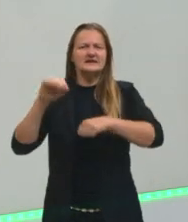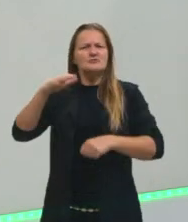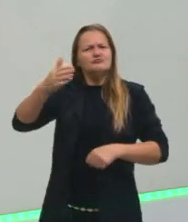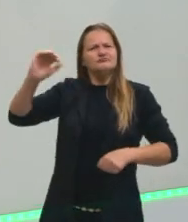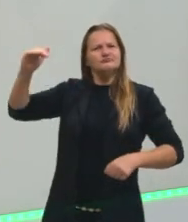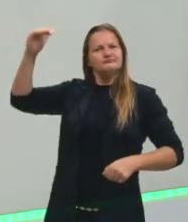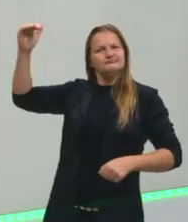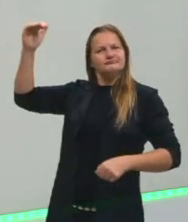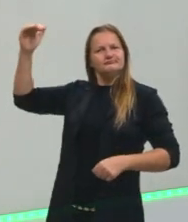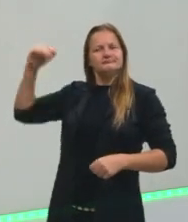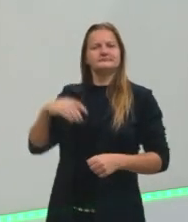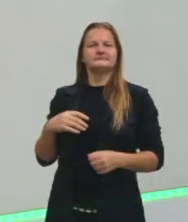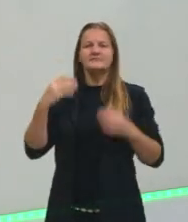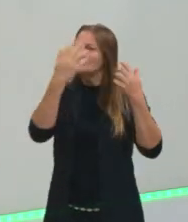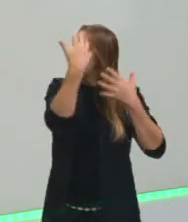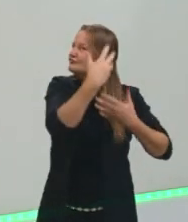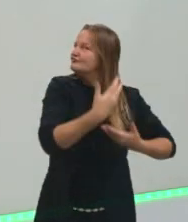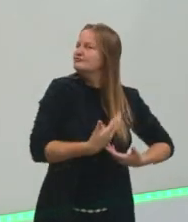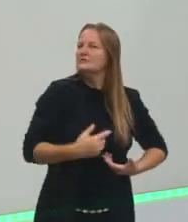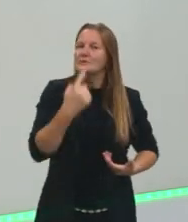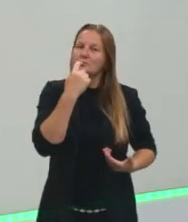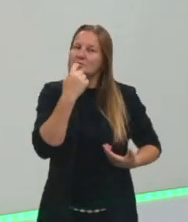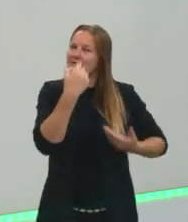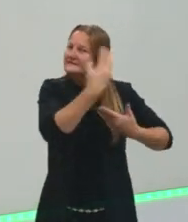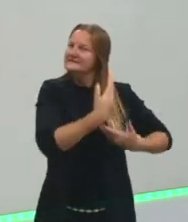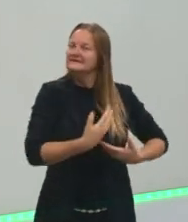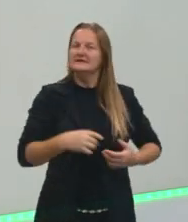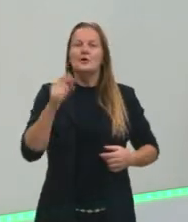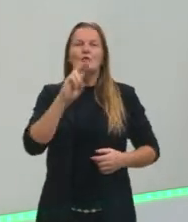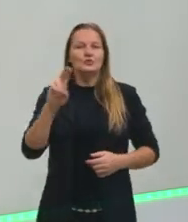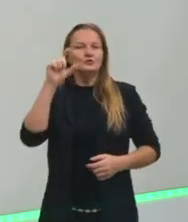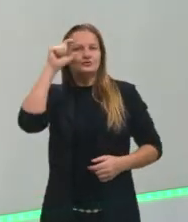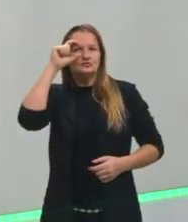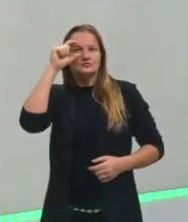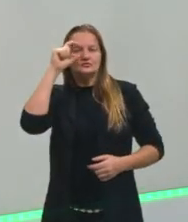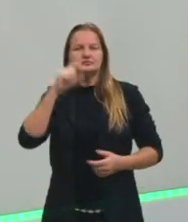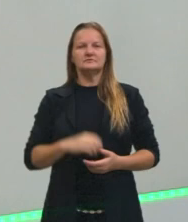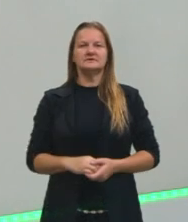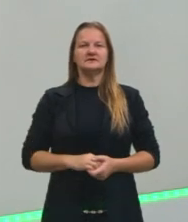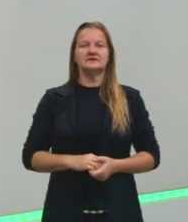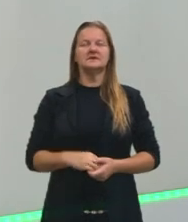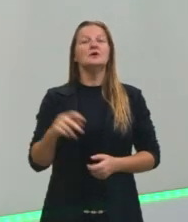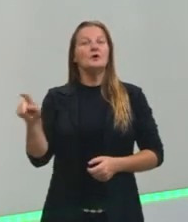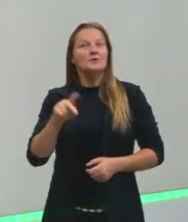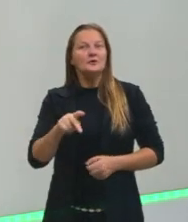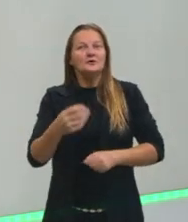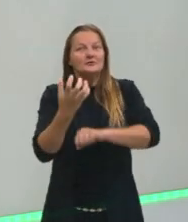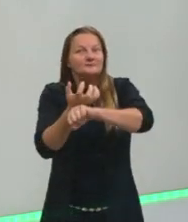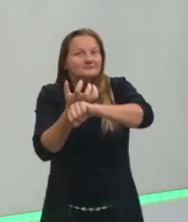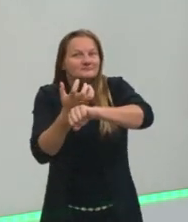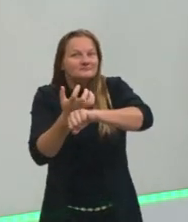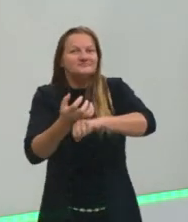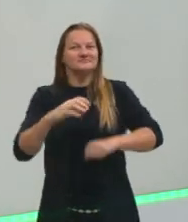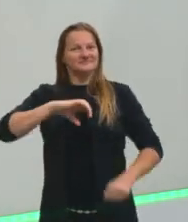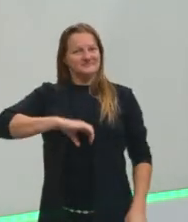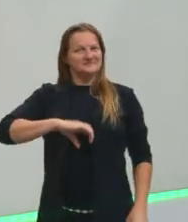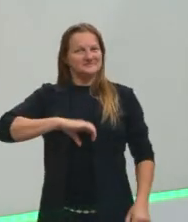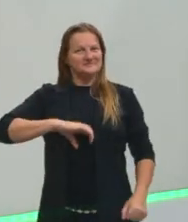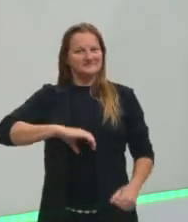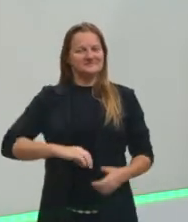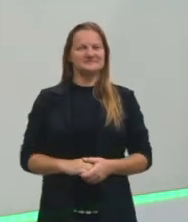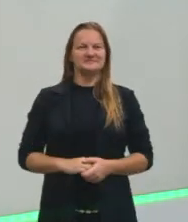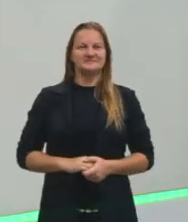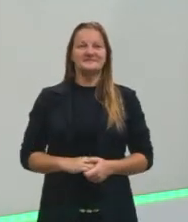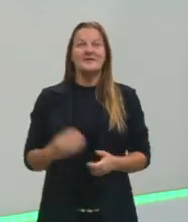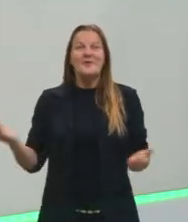tenho cabelos cacheados, pintados de vermelho e uso óculos. Sou a professora de vocês do componente curricular de língua portuguesa